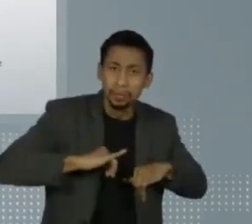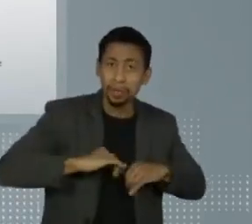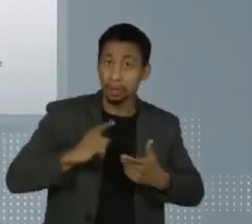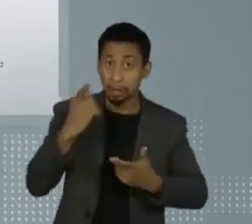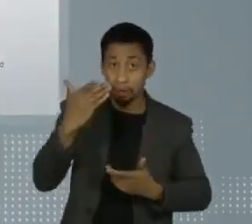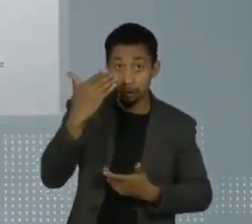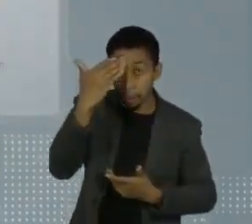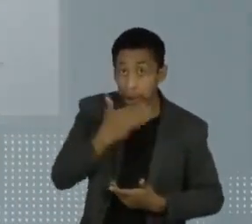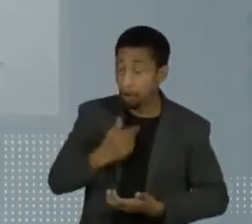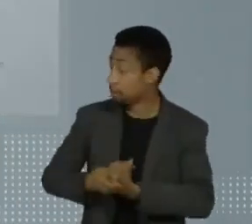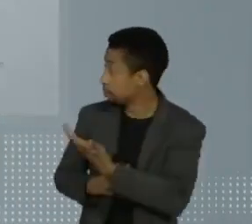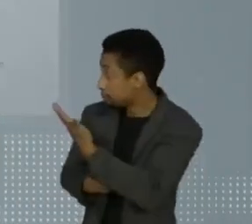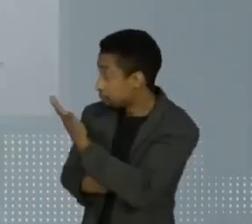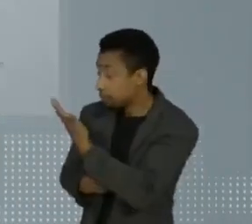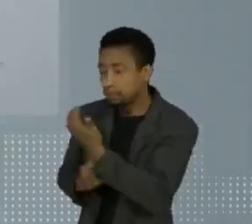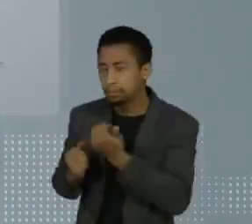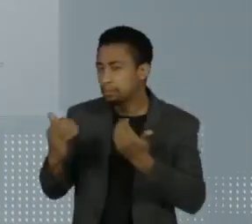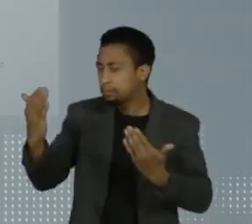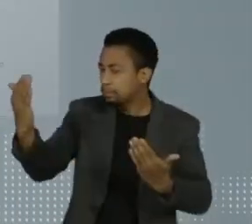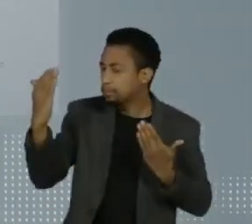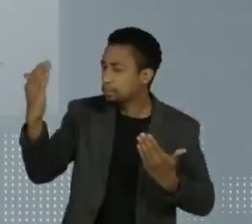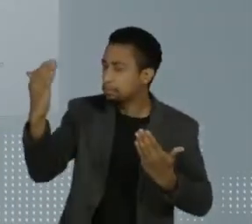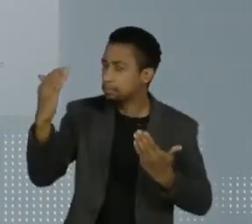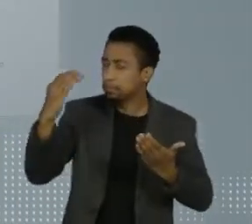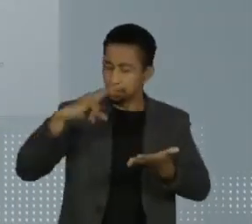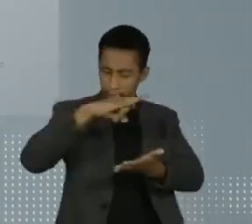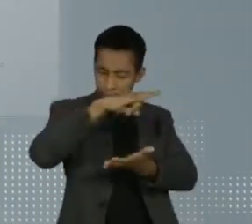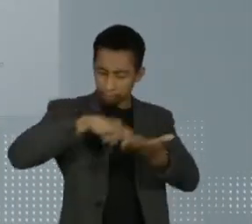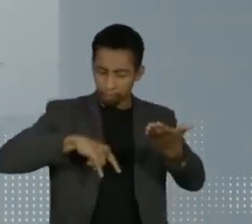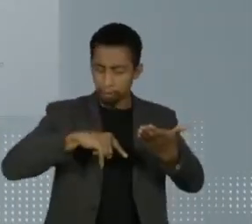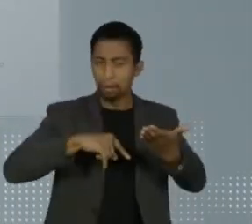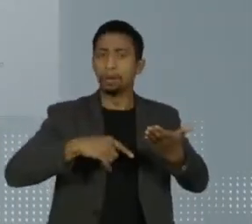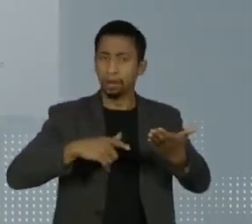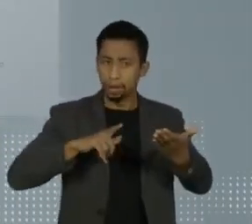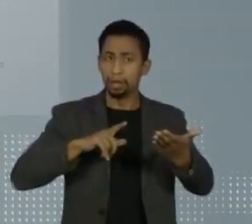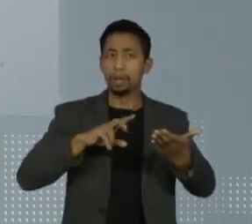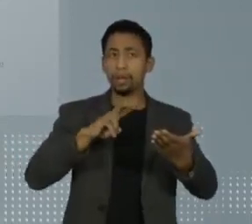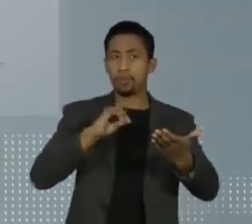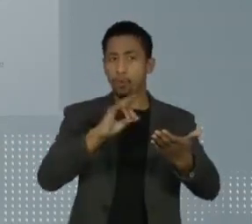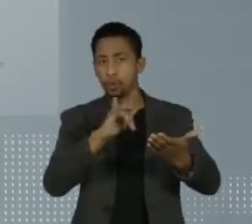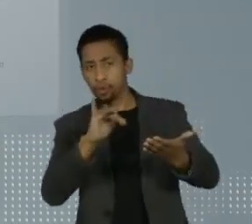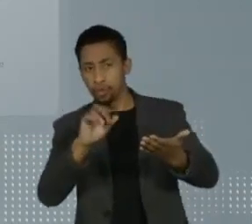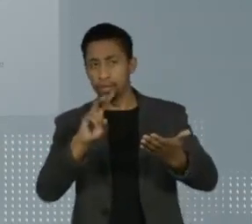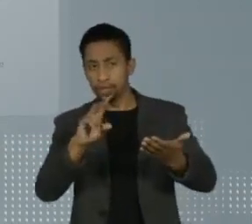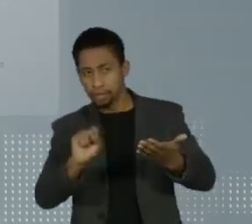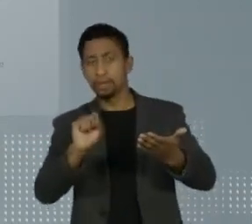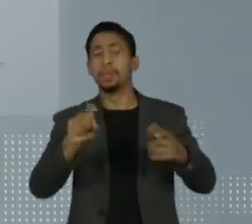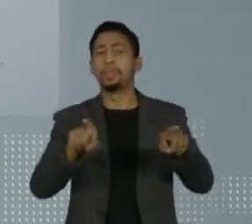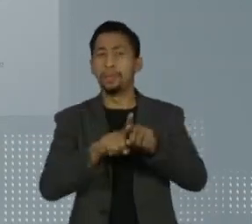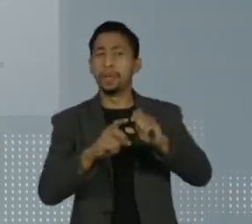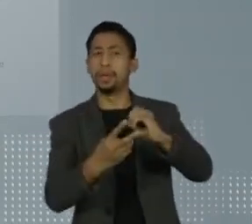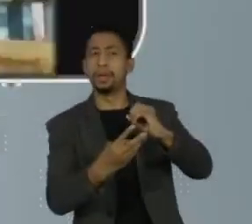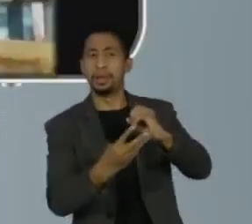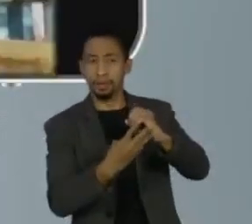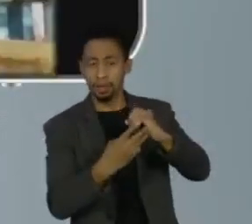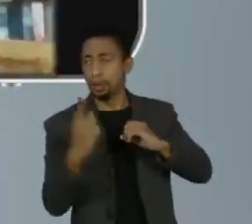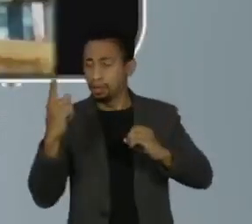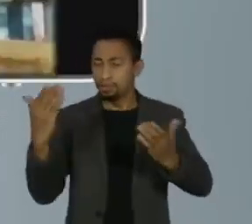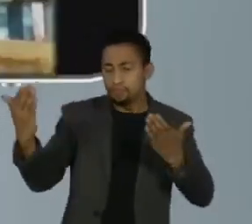afirmação. Foram analisados documentos da Volks e de órgãos de repressão, como o DOPS e o SNI.